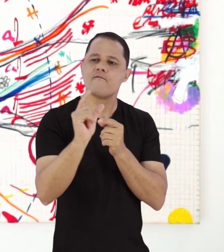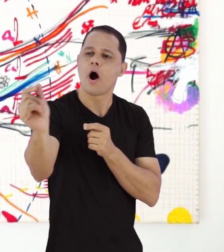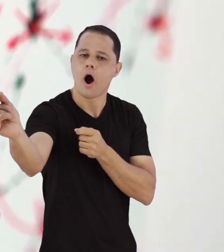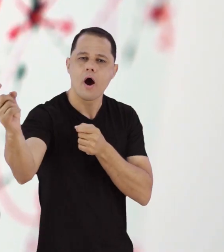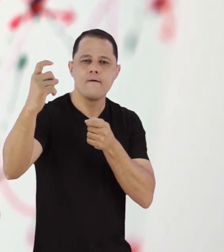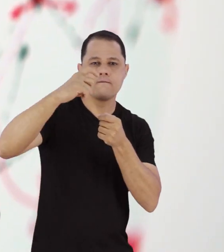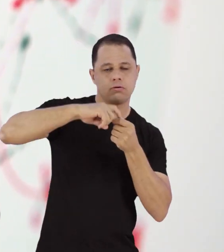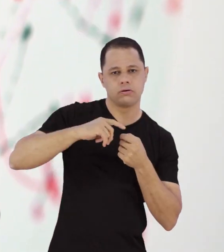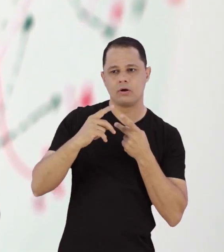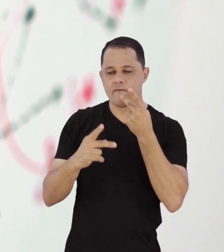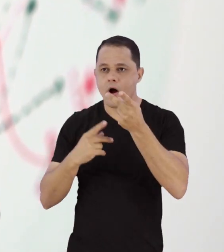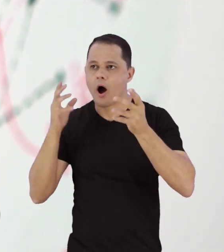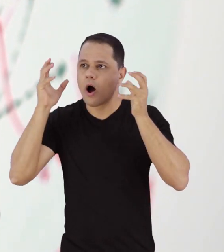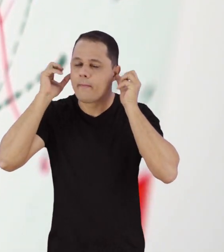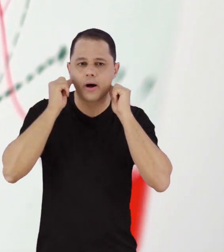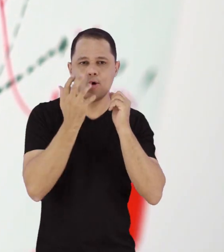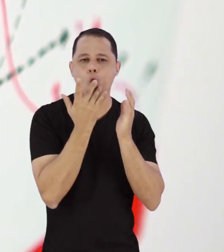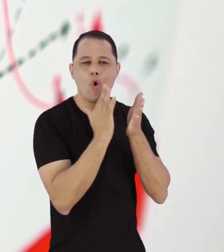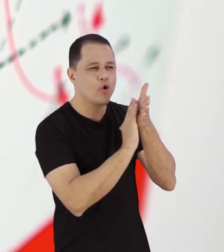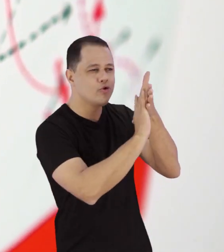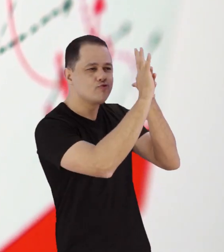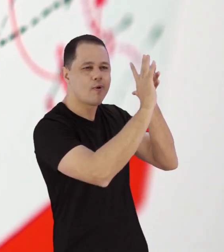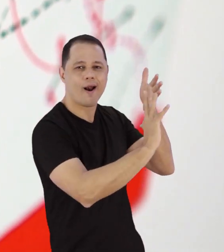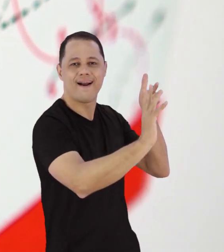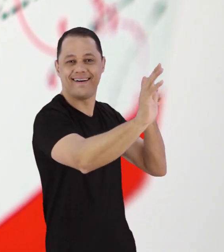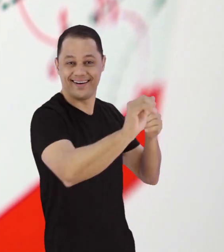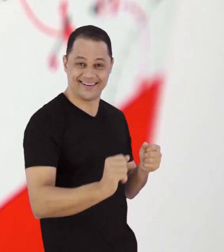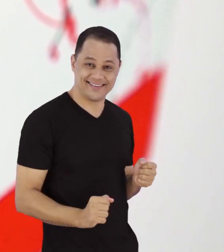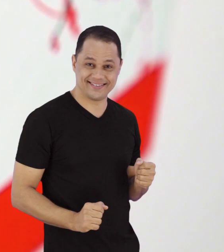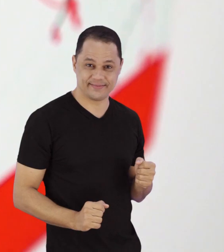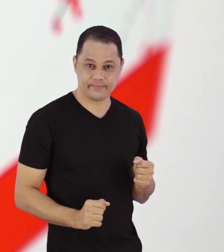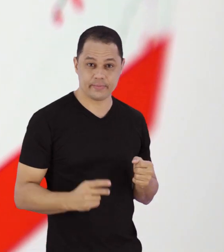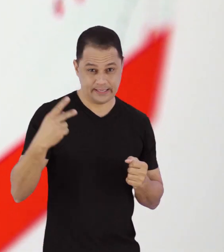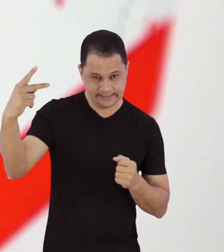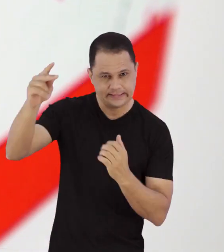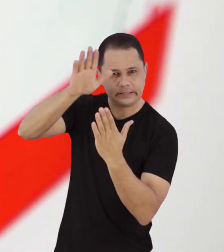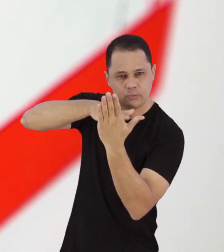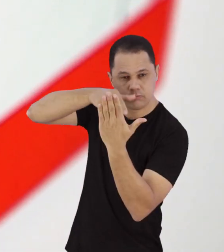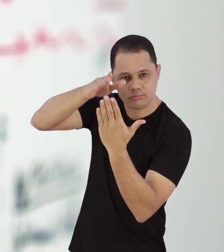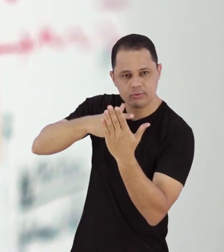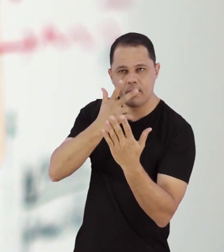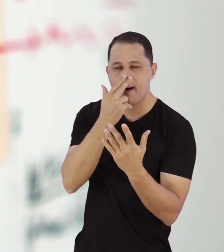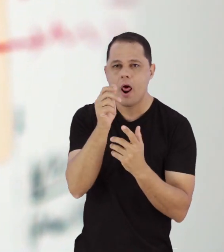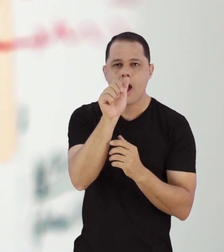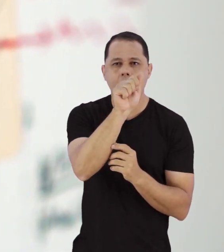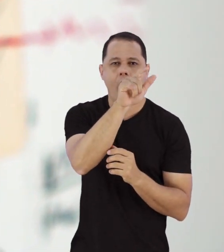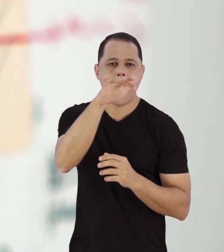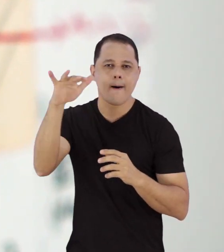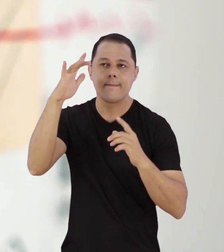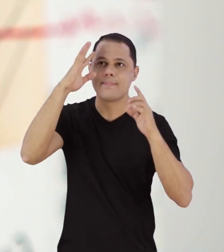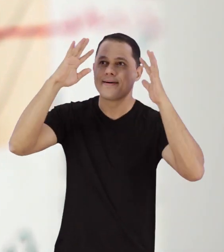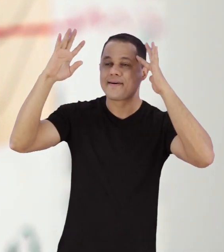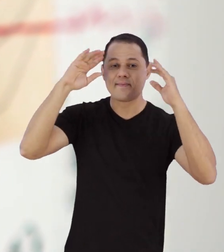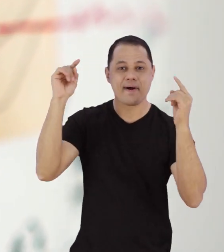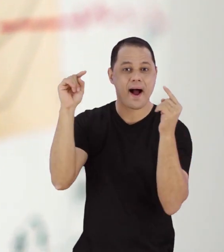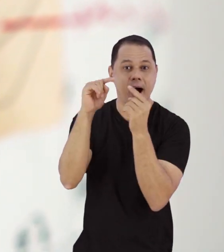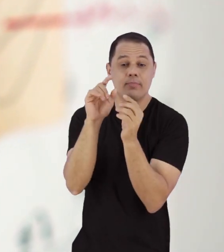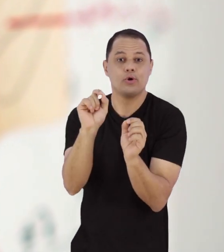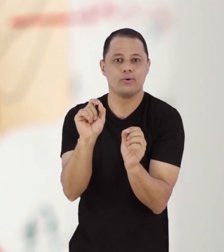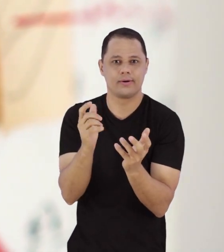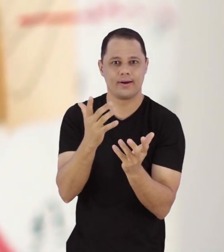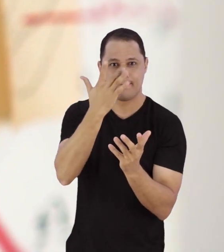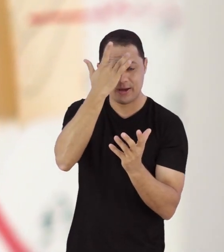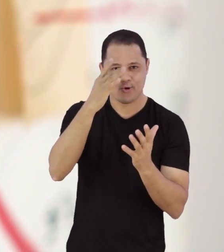constroem um alfabeto imagético, que se aproxima muito da notação musical, da partitura, convidando o corpo para um